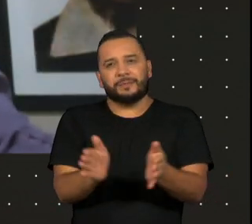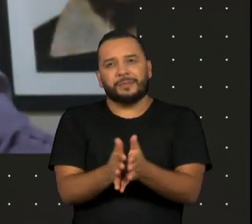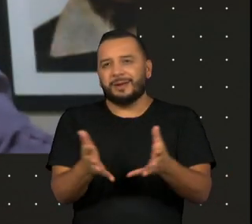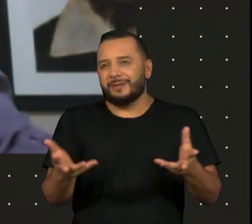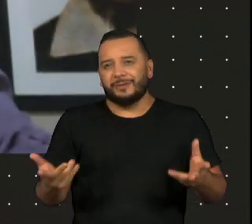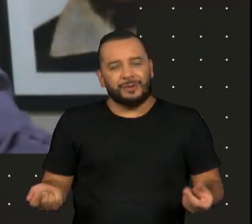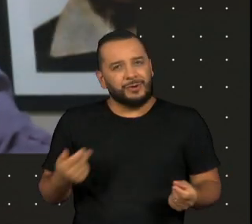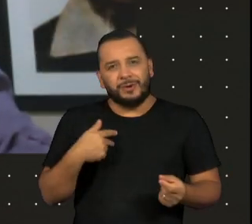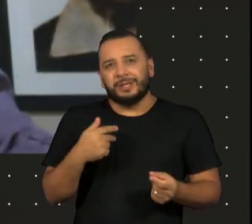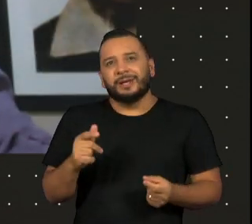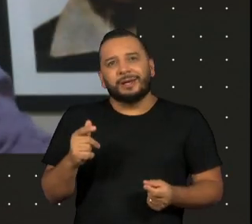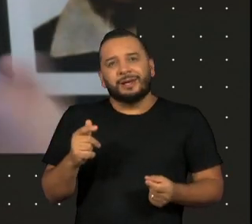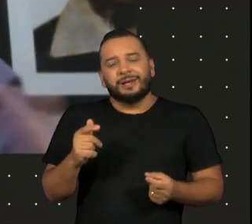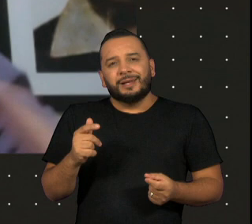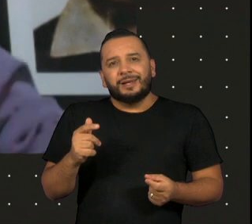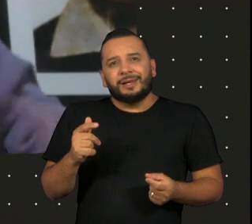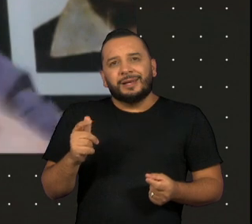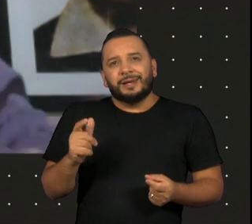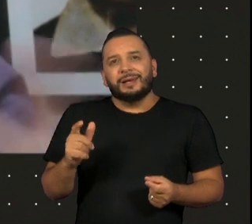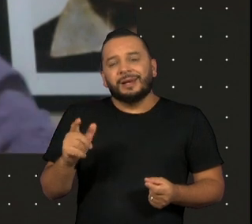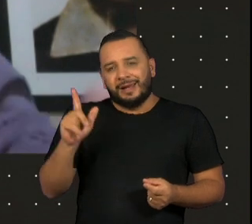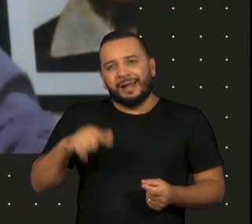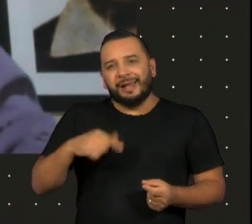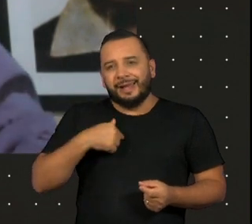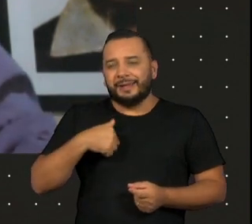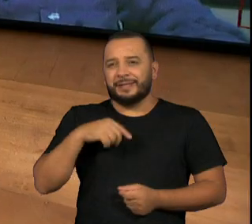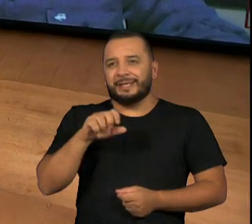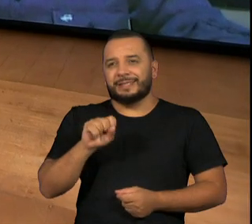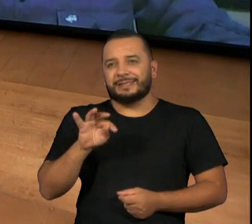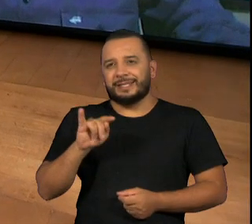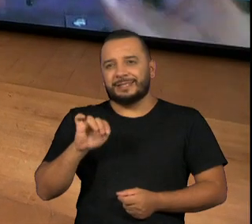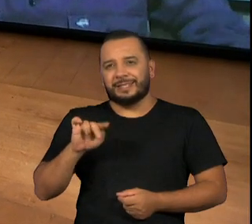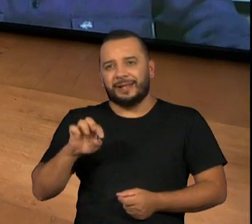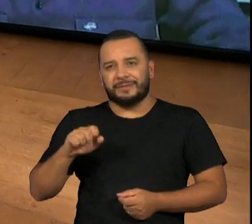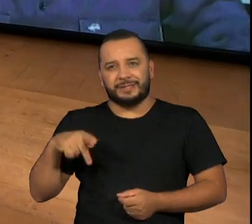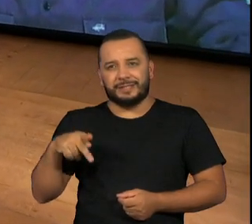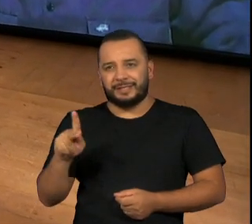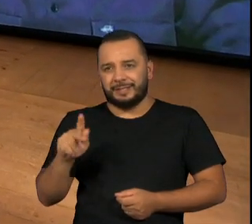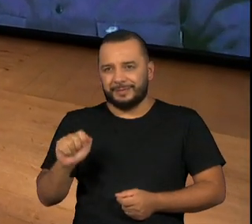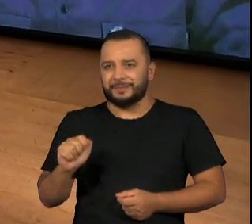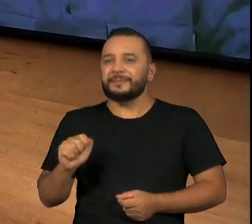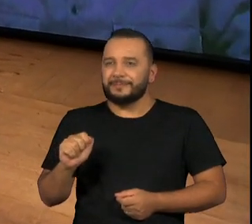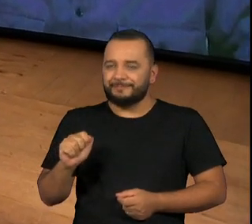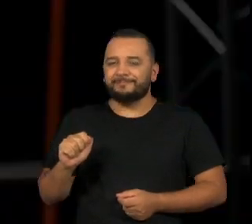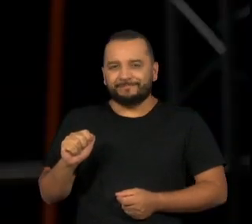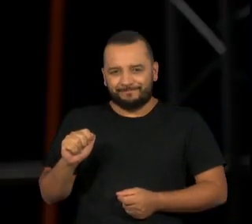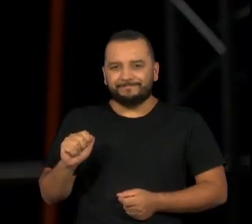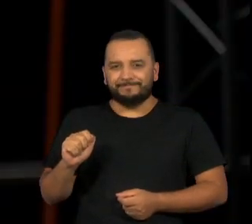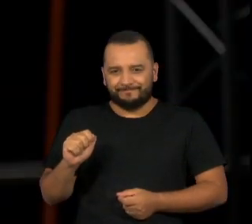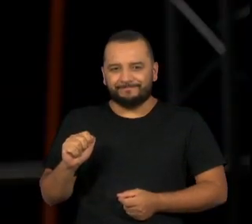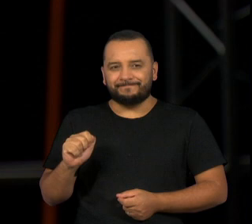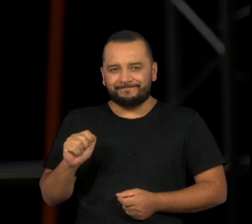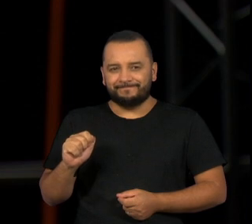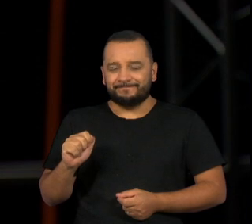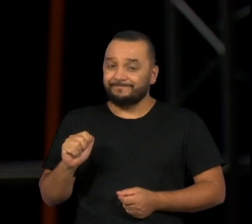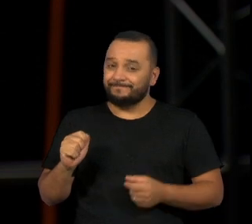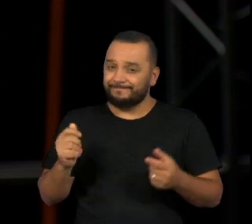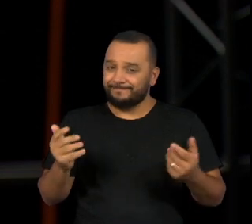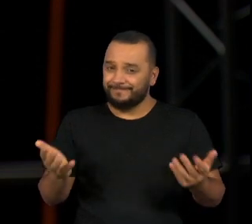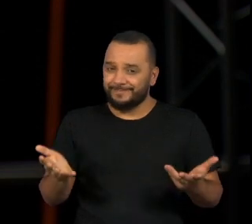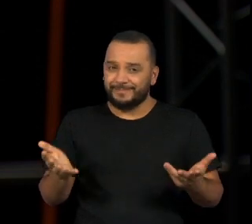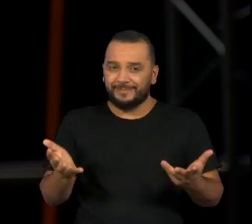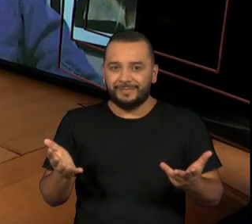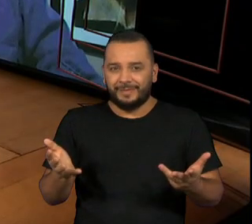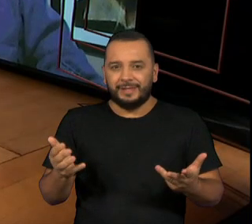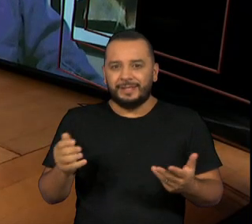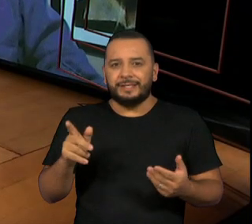era... Stanislavski, do Arturo dos Estúdios. E essa questão